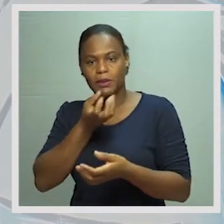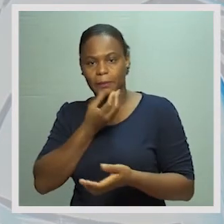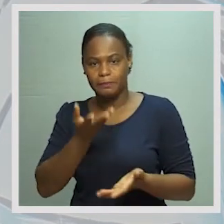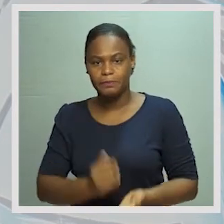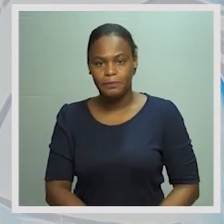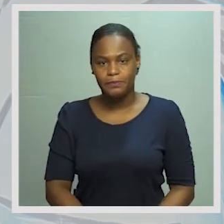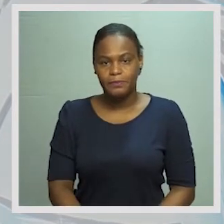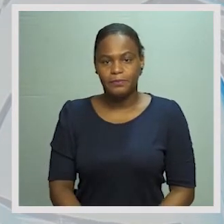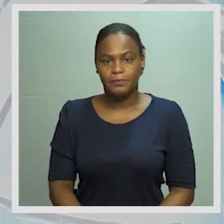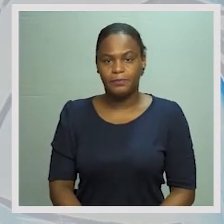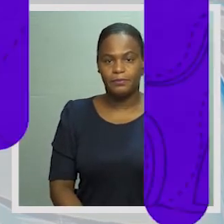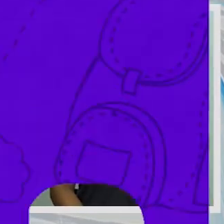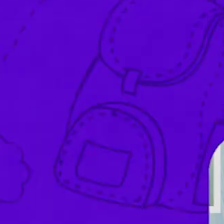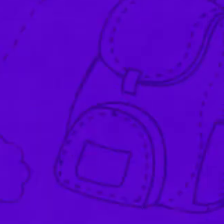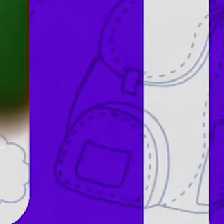esclarecer.